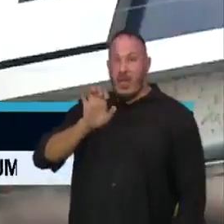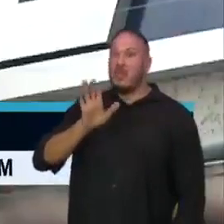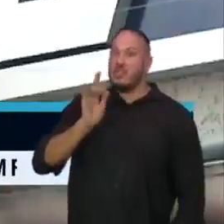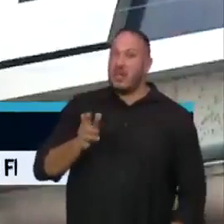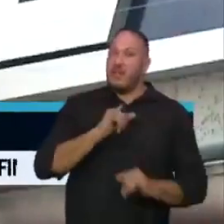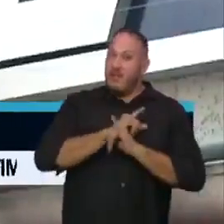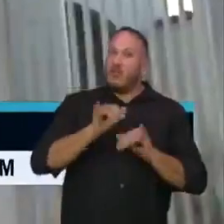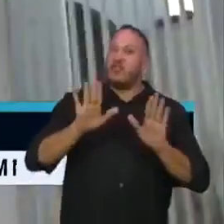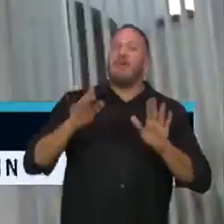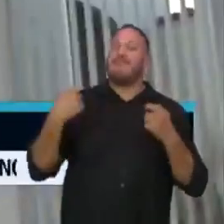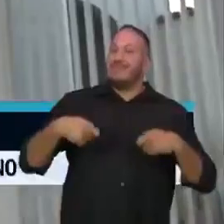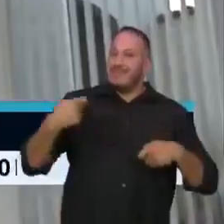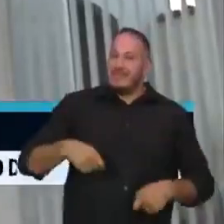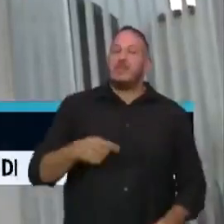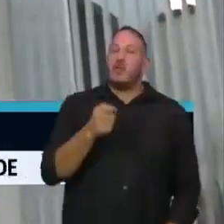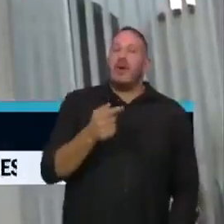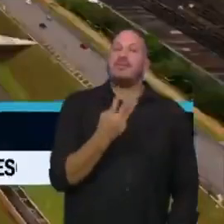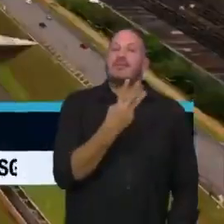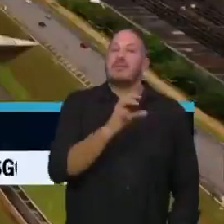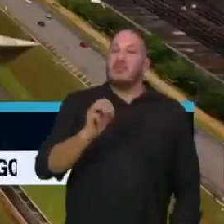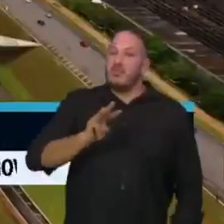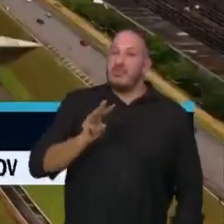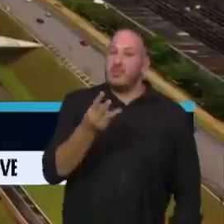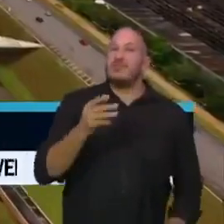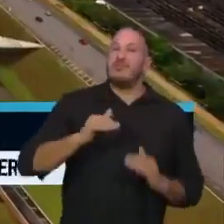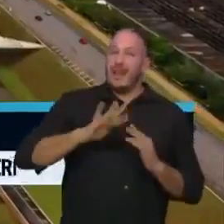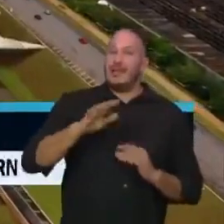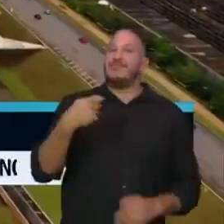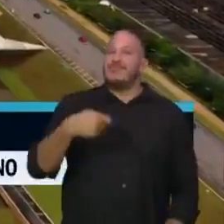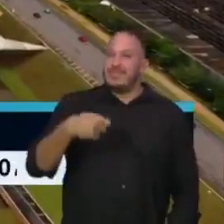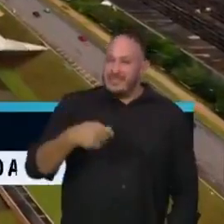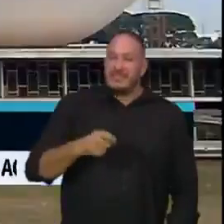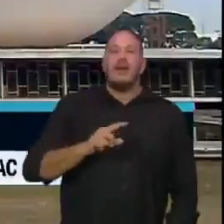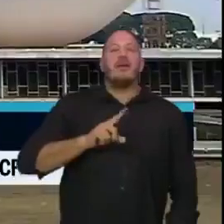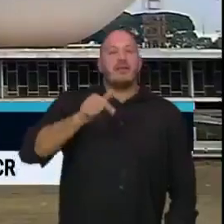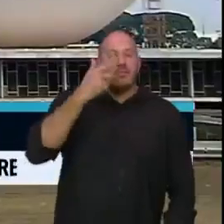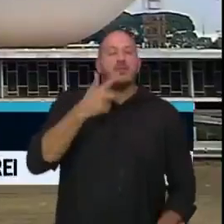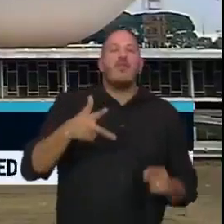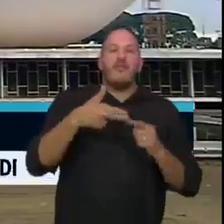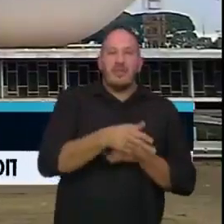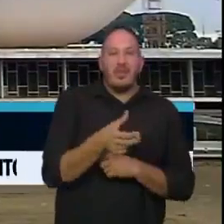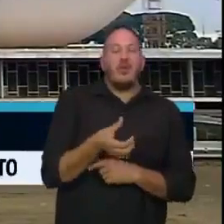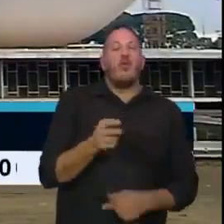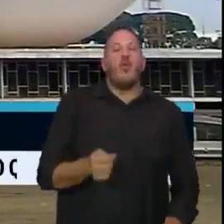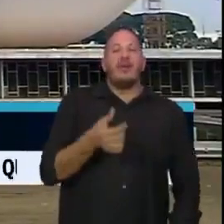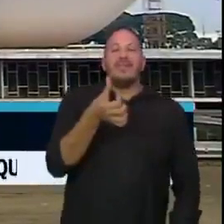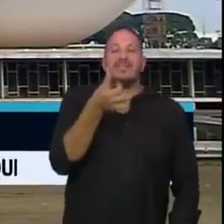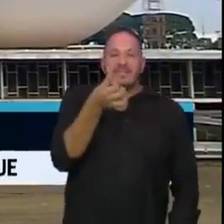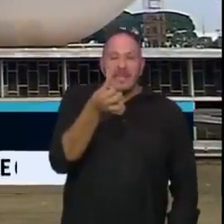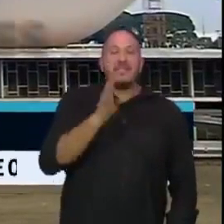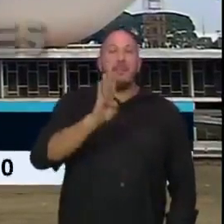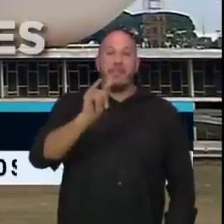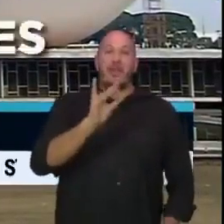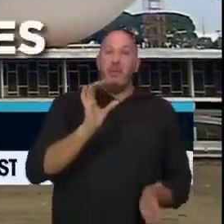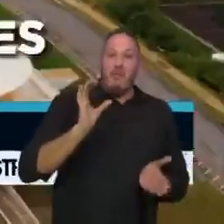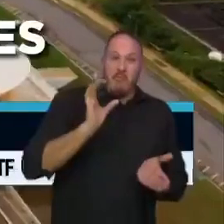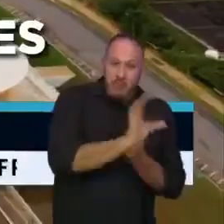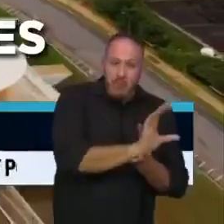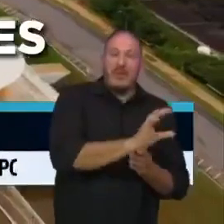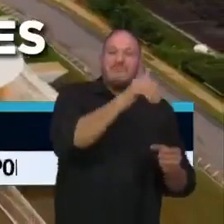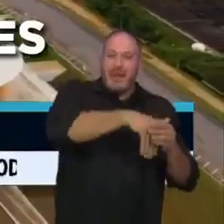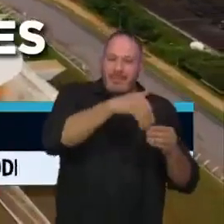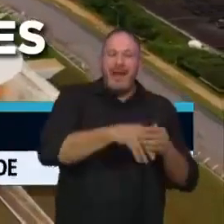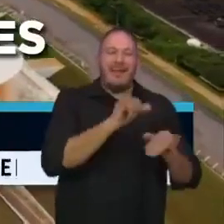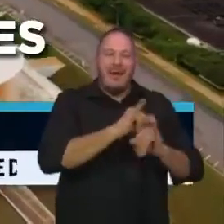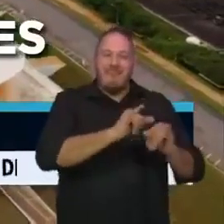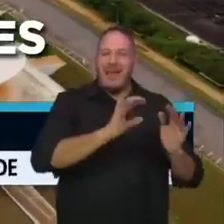precisa de quase 300 milhões a mais. Depois do veto aos quase 6 bilhões do fundo eleitoral, foram reservados pouco